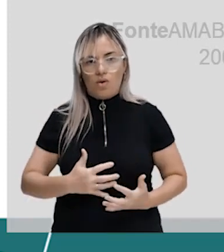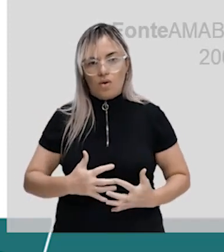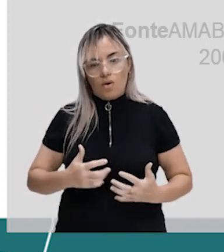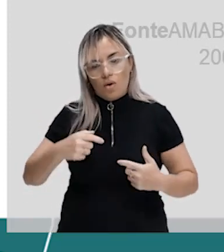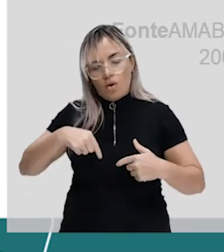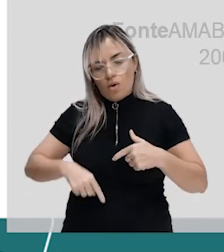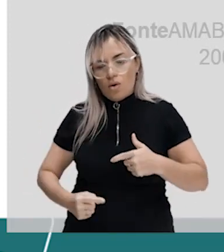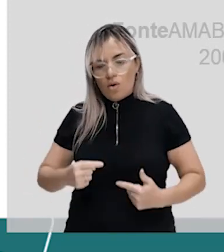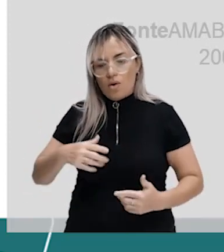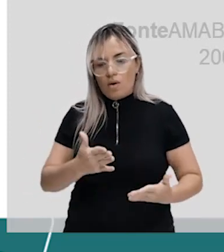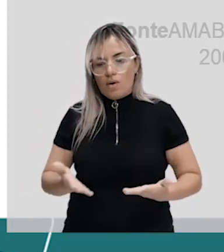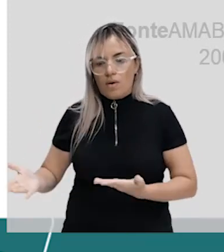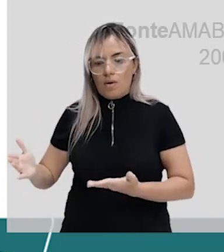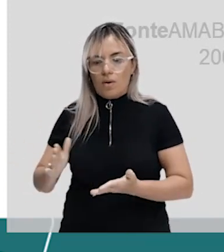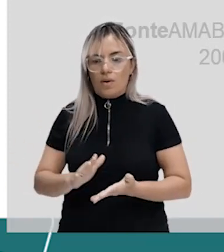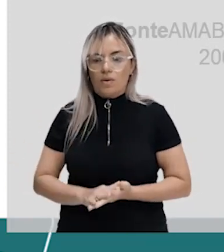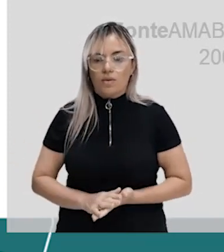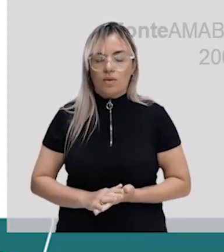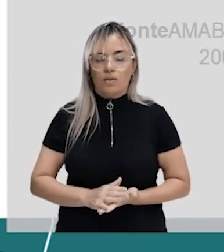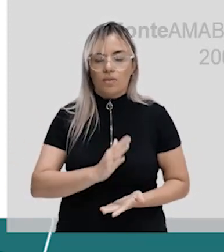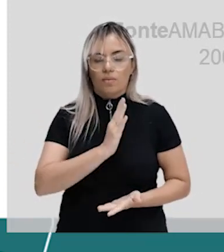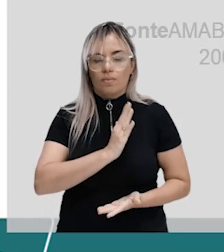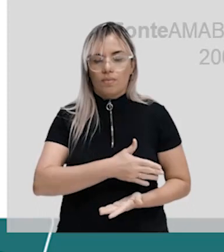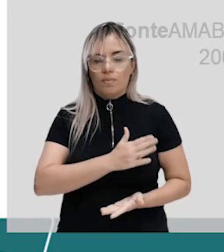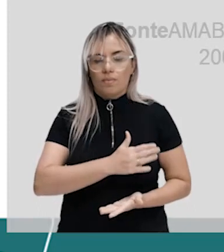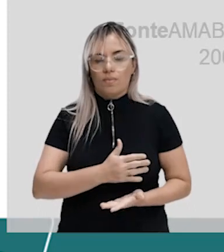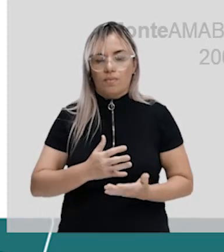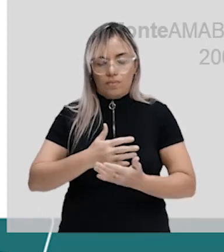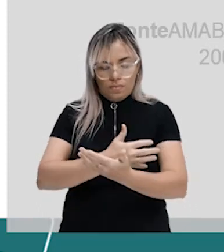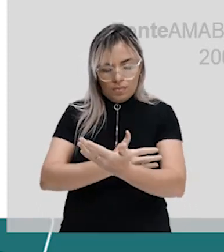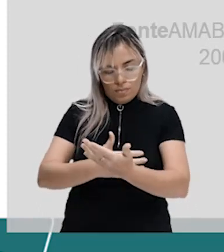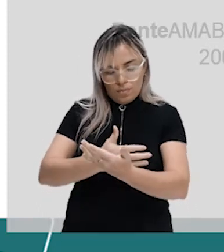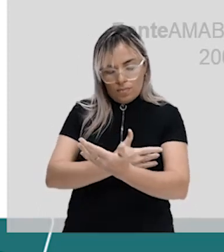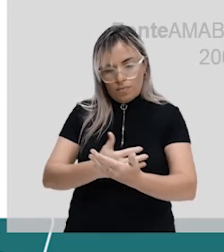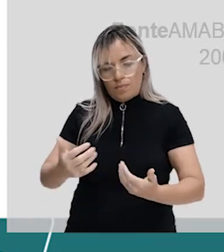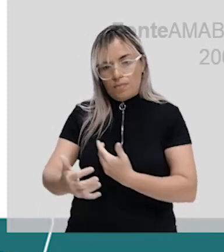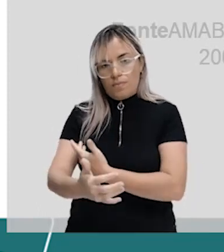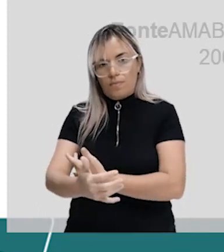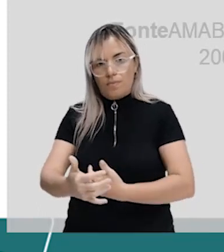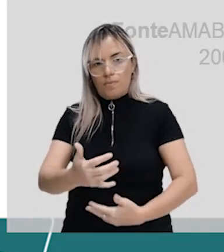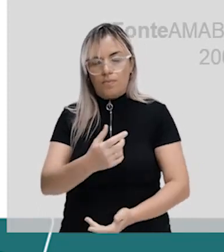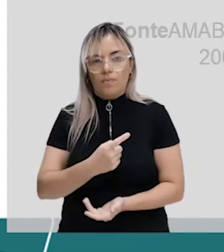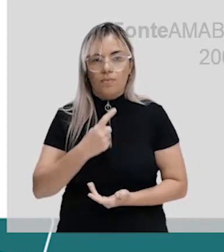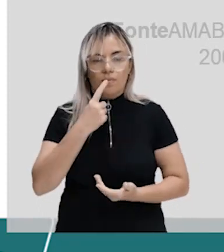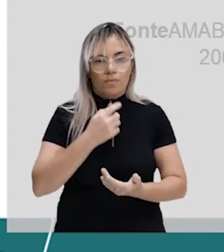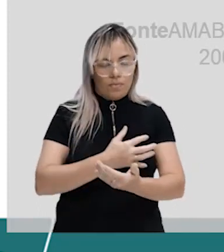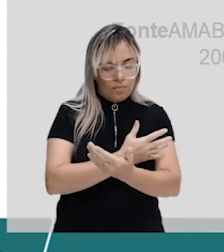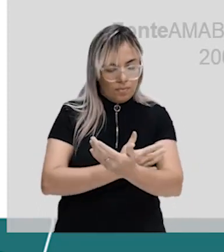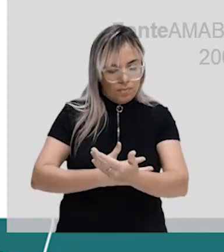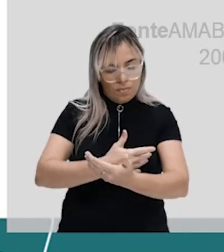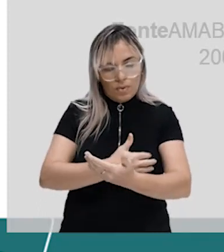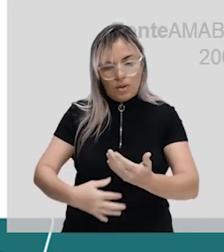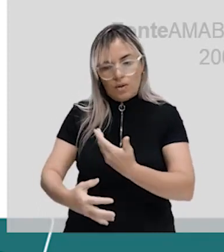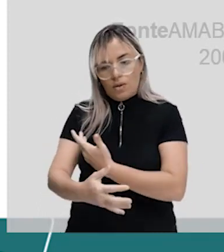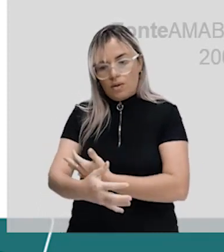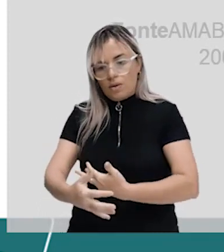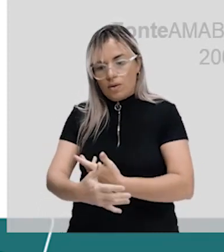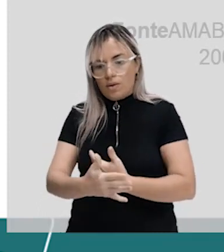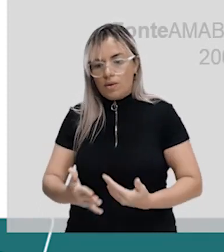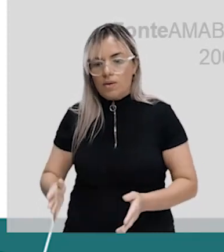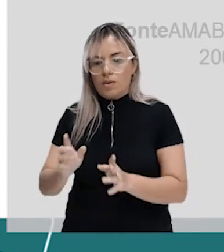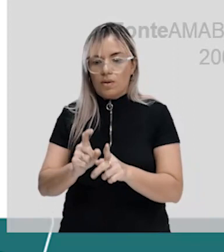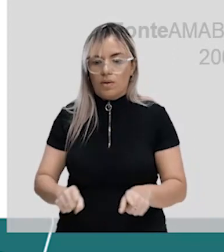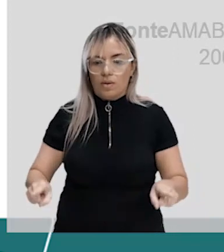órgãos do sistema cardiovascular? Coração e vasos sanguíneos, né? Como veias e artérias. Vai também